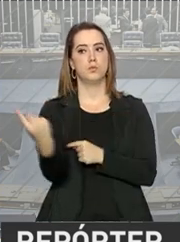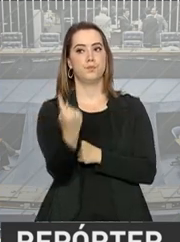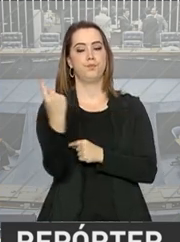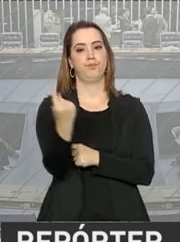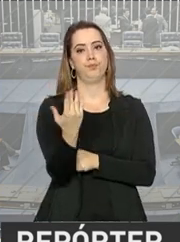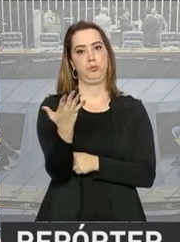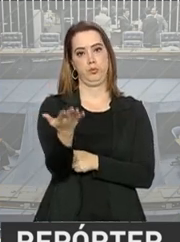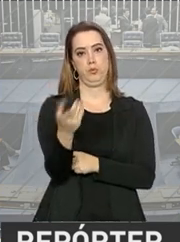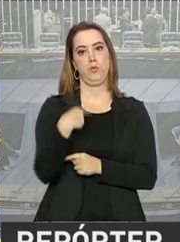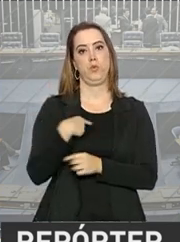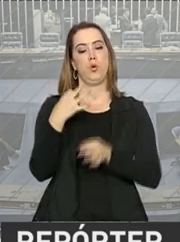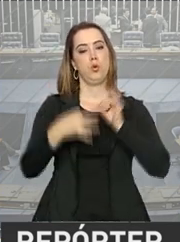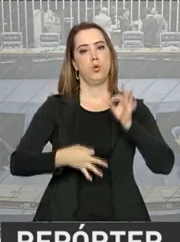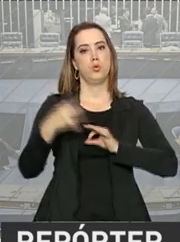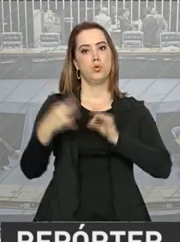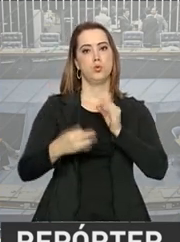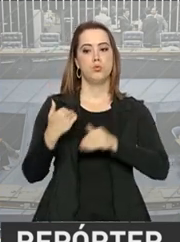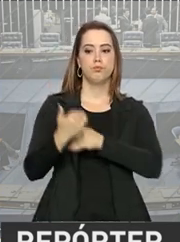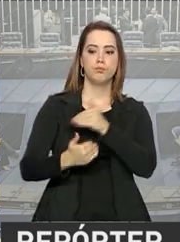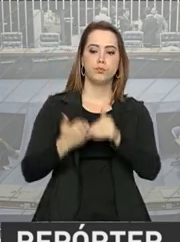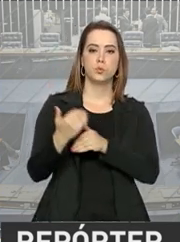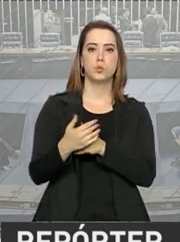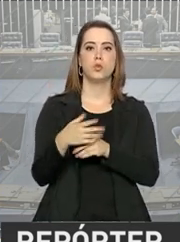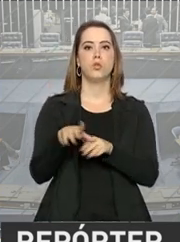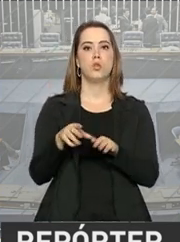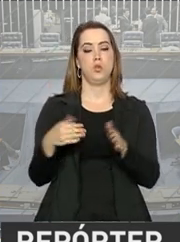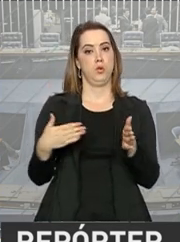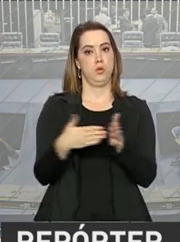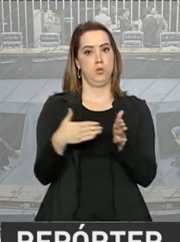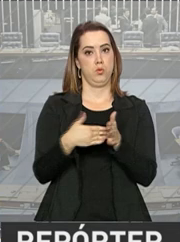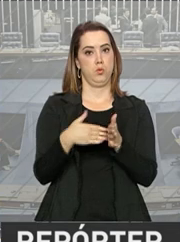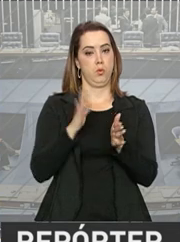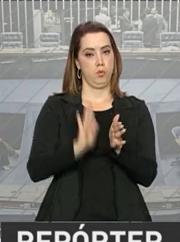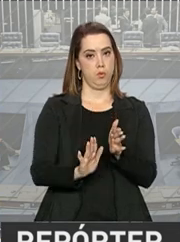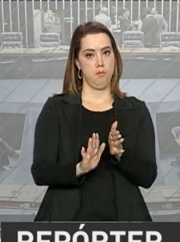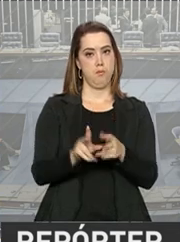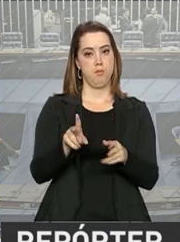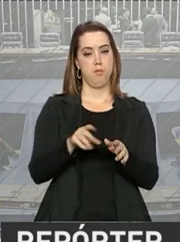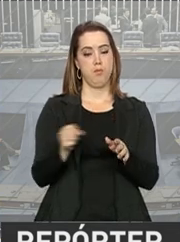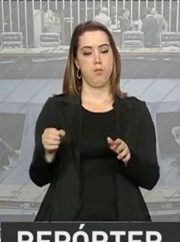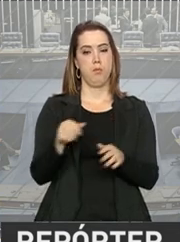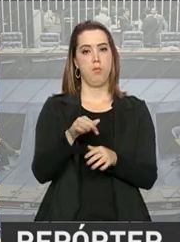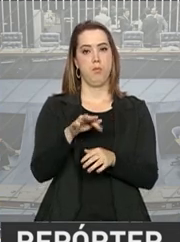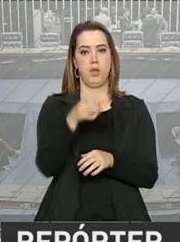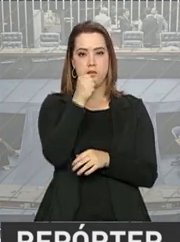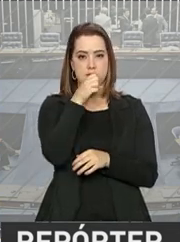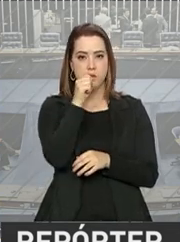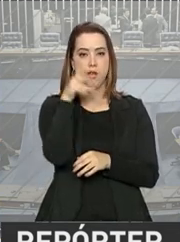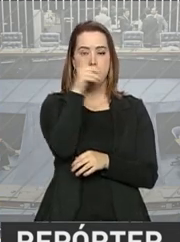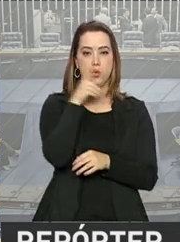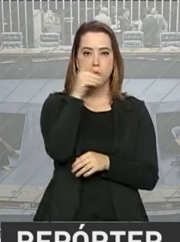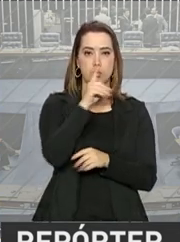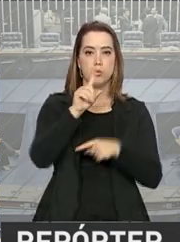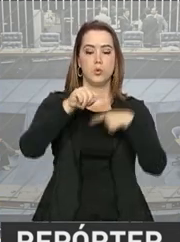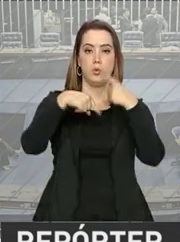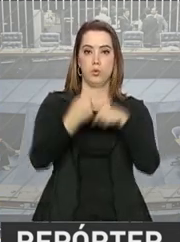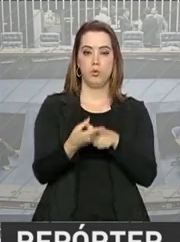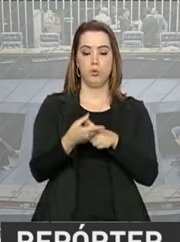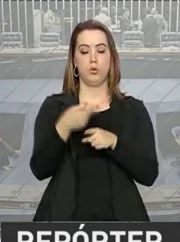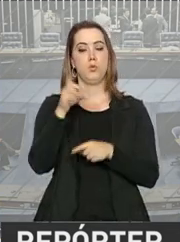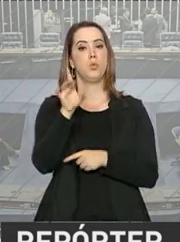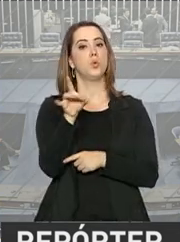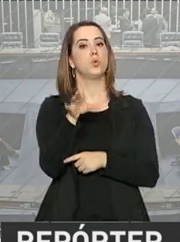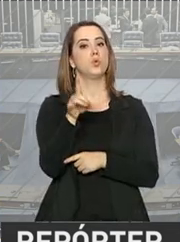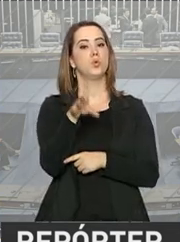O julgamento não vai prosseguir durante o final de semana. Depois de ouvir as testemunhas, a análise será retomada no dia